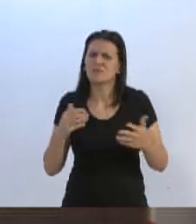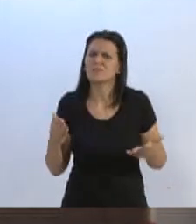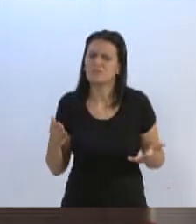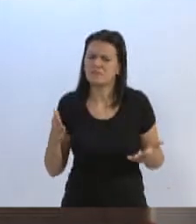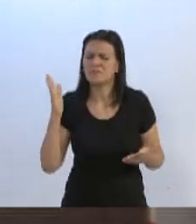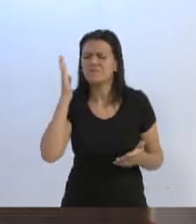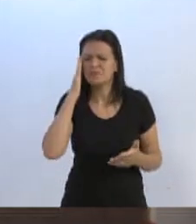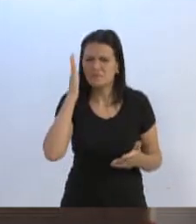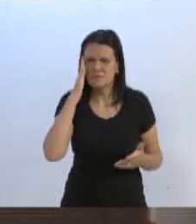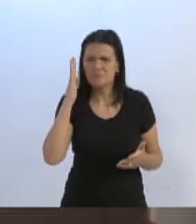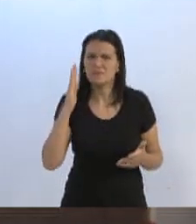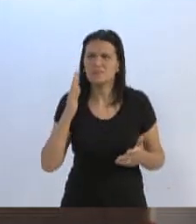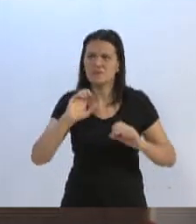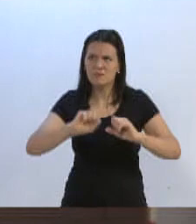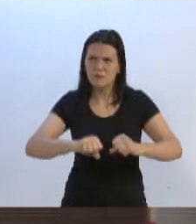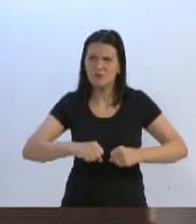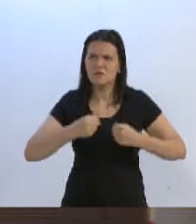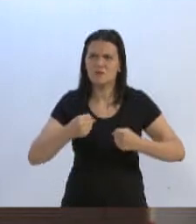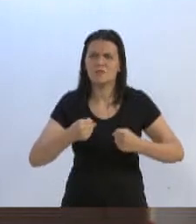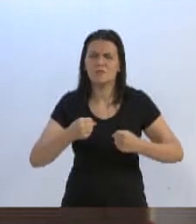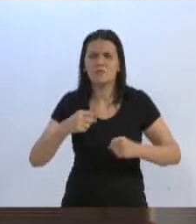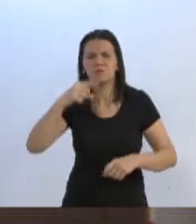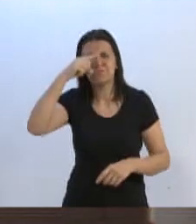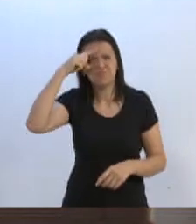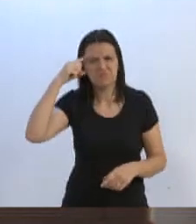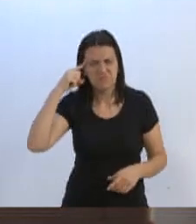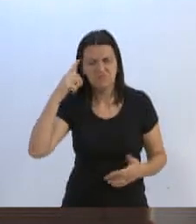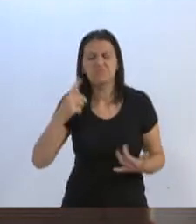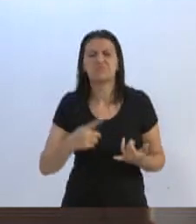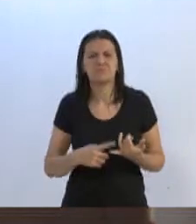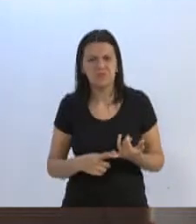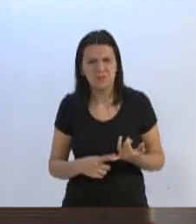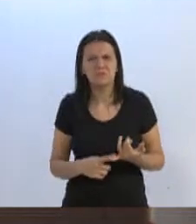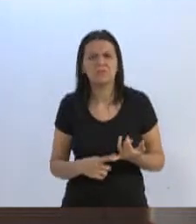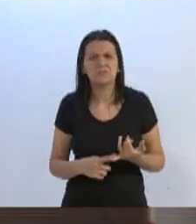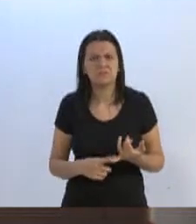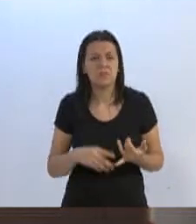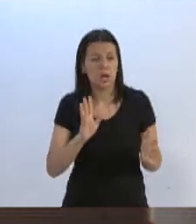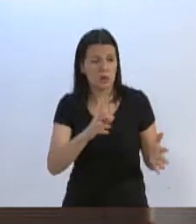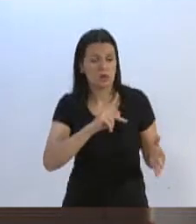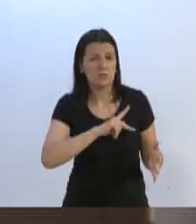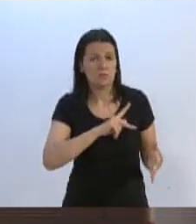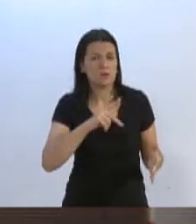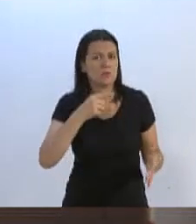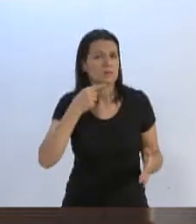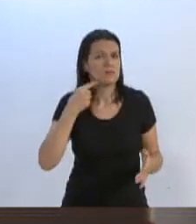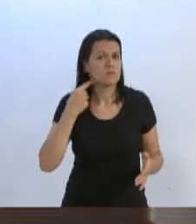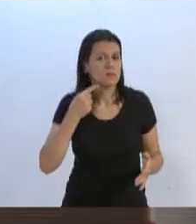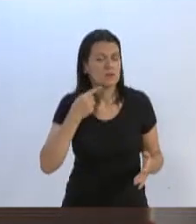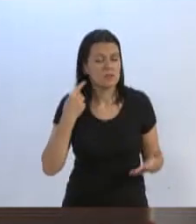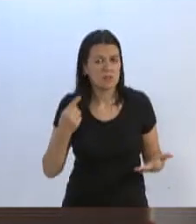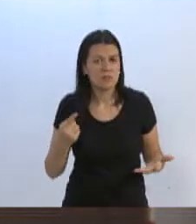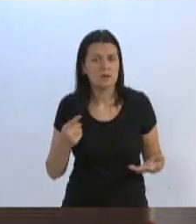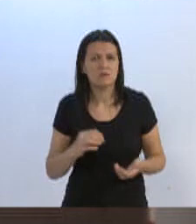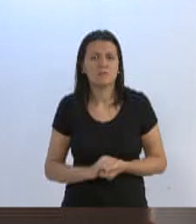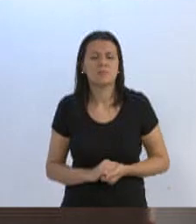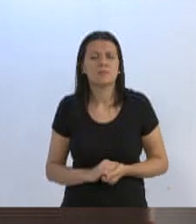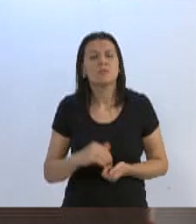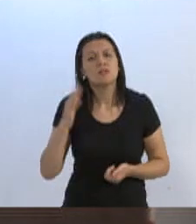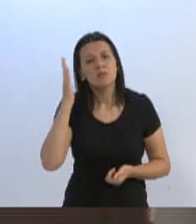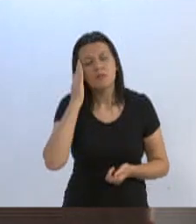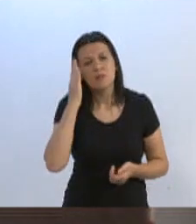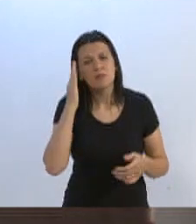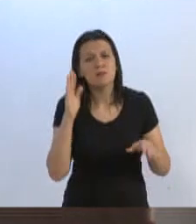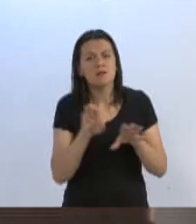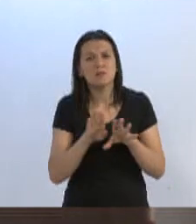esforço do ex-presidente Marquinhos da Rosa, reconheço o esforço do atual presidente Lanzarim e reconheço o